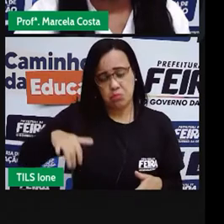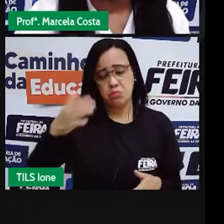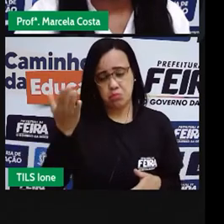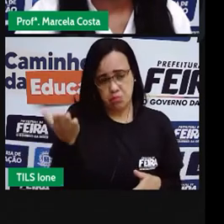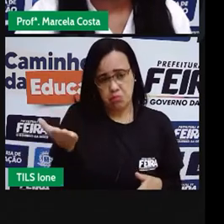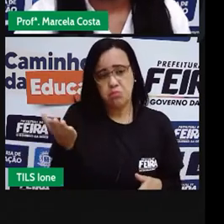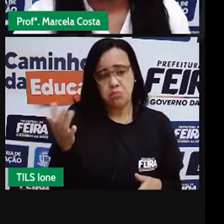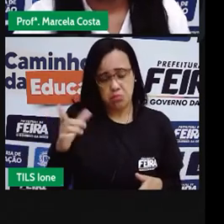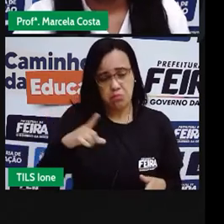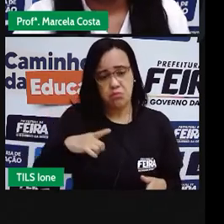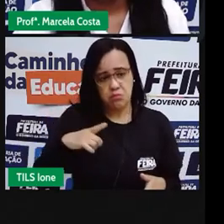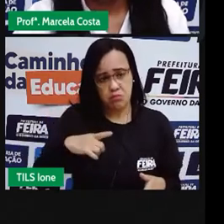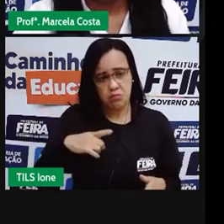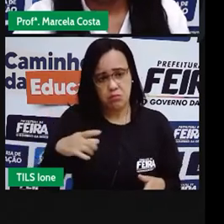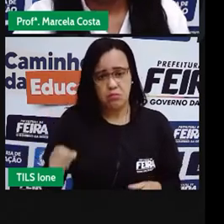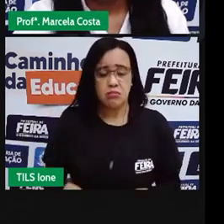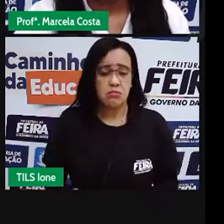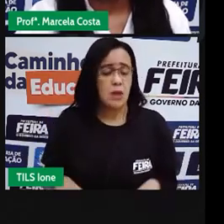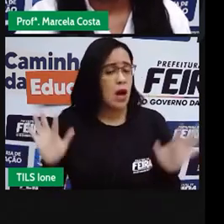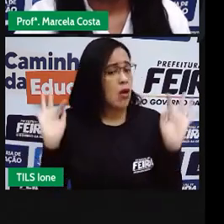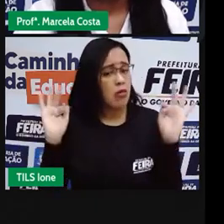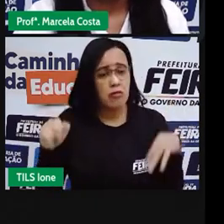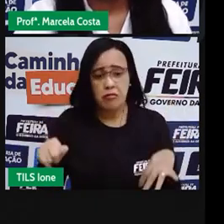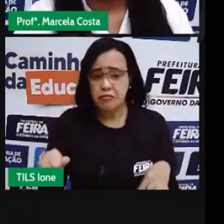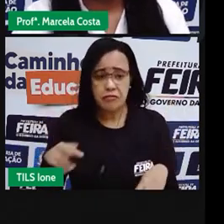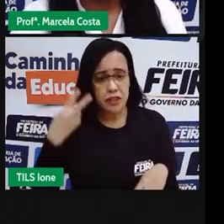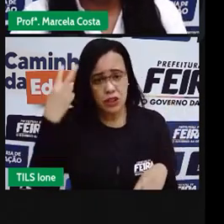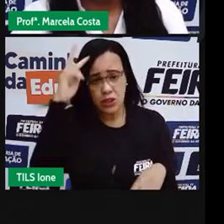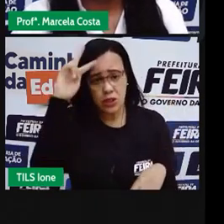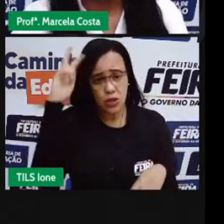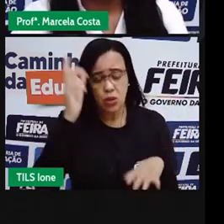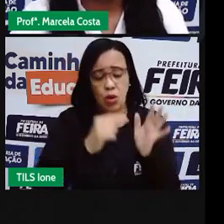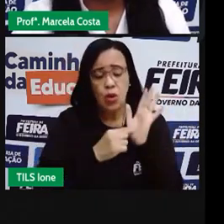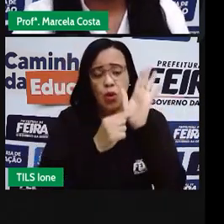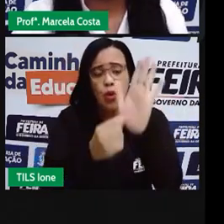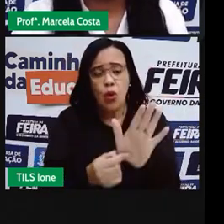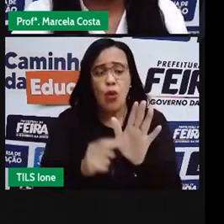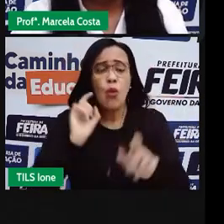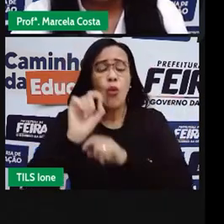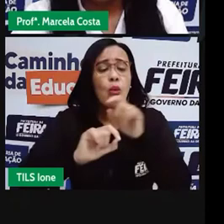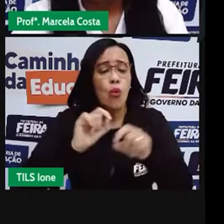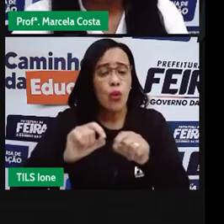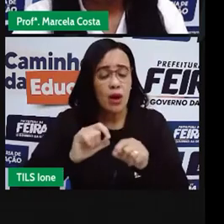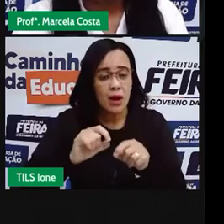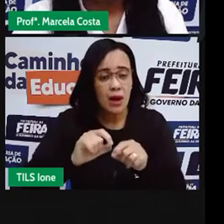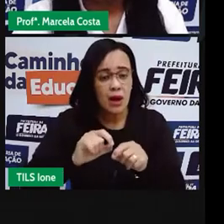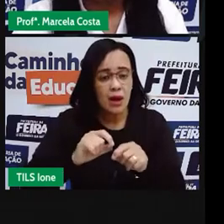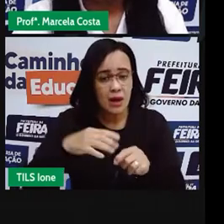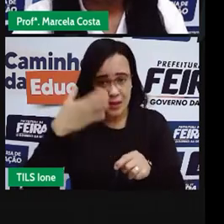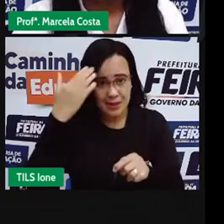E no final da história, mostrou pra gente uma lição. Como essa foi essa?